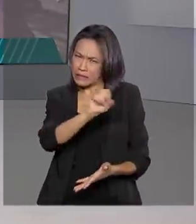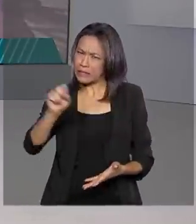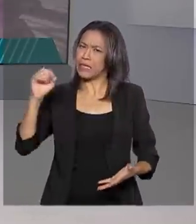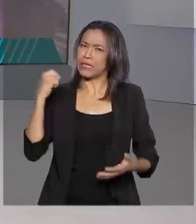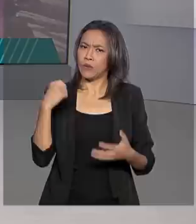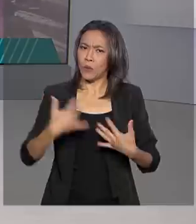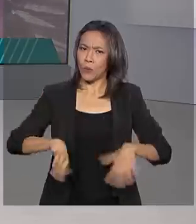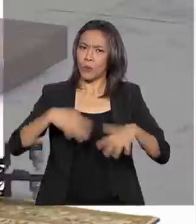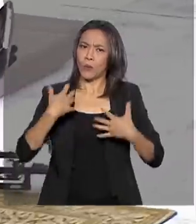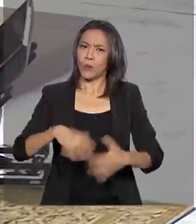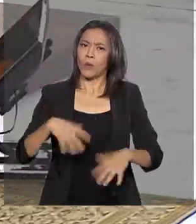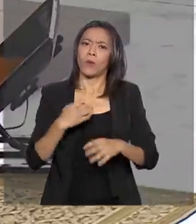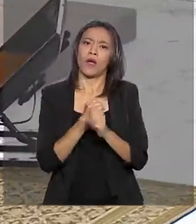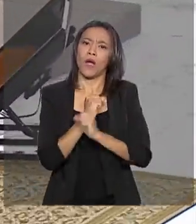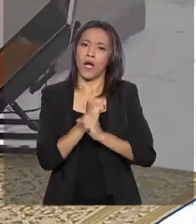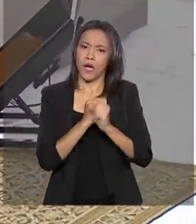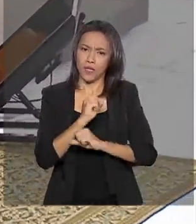do Brasil.